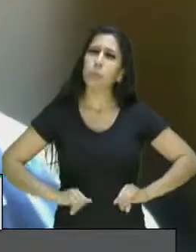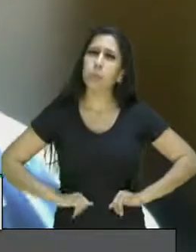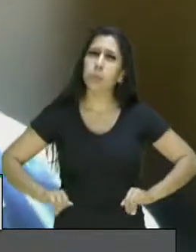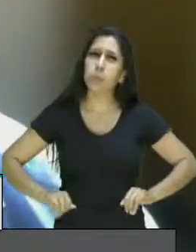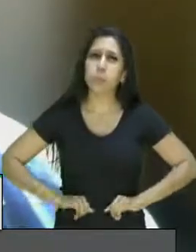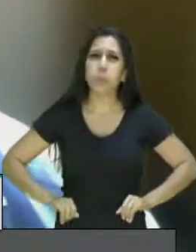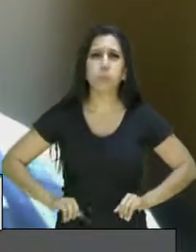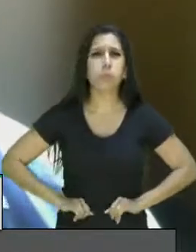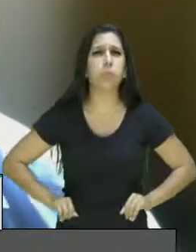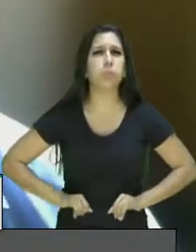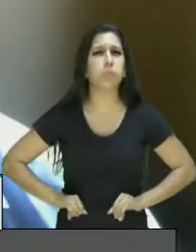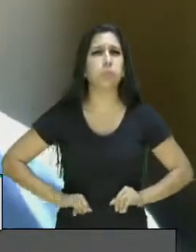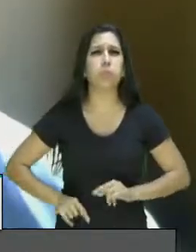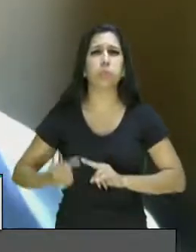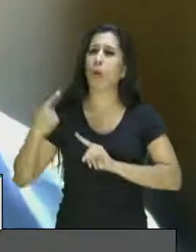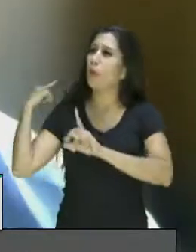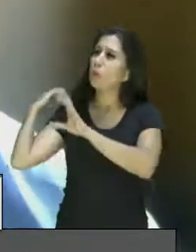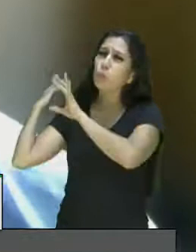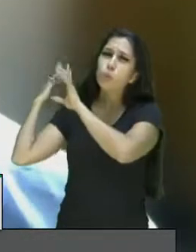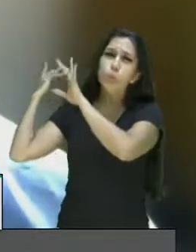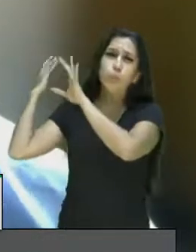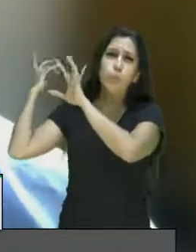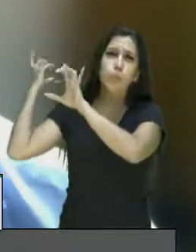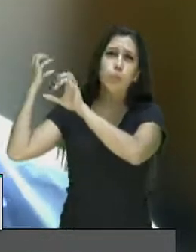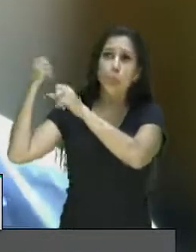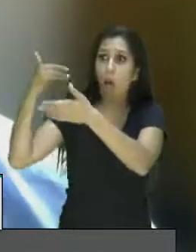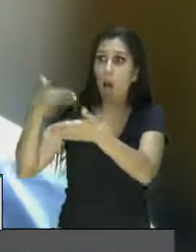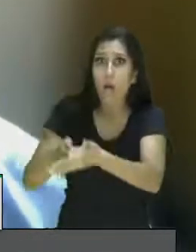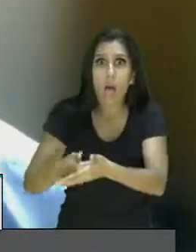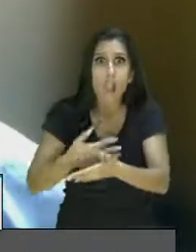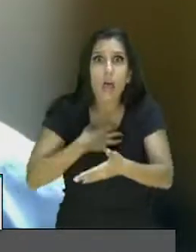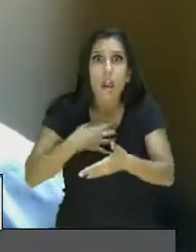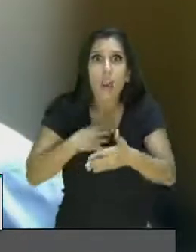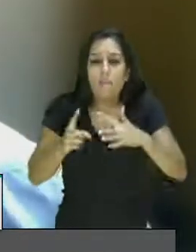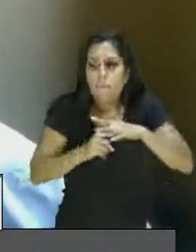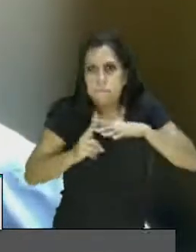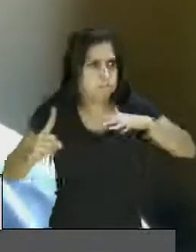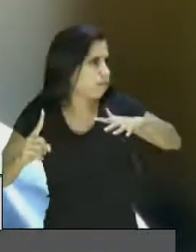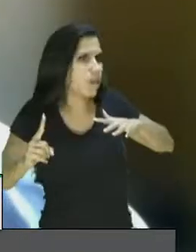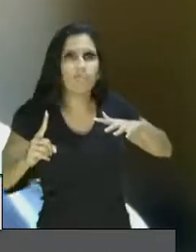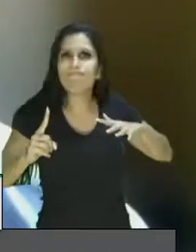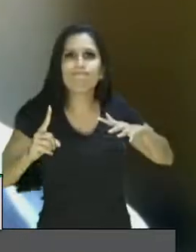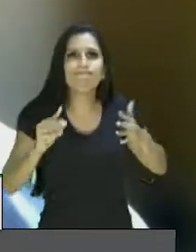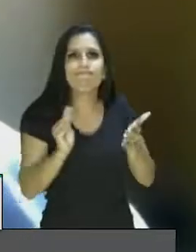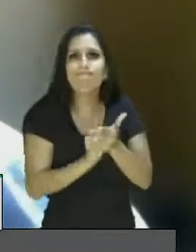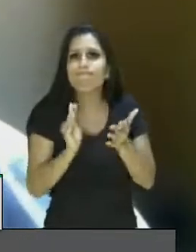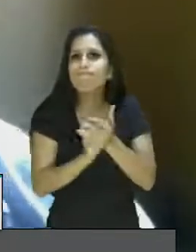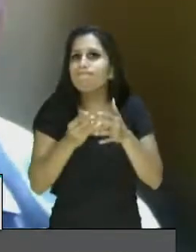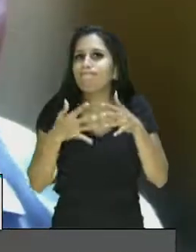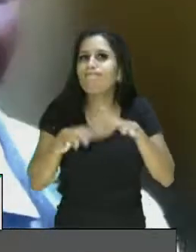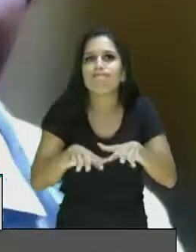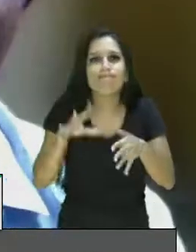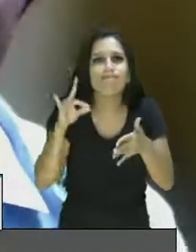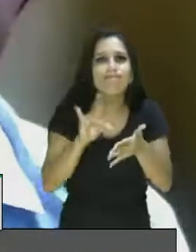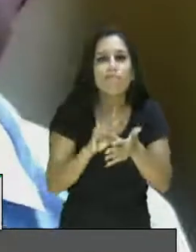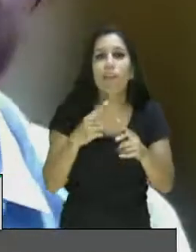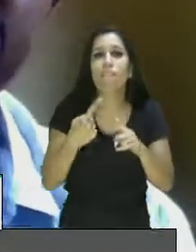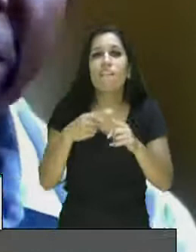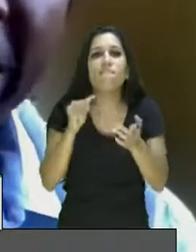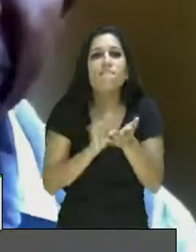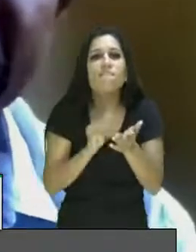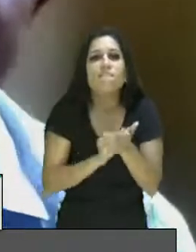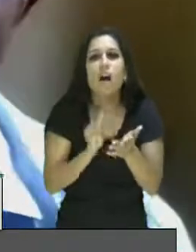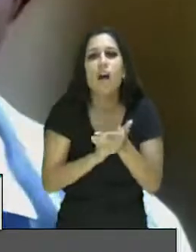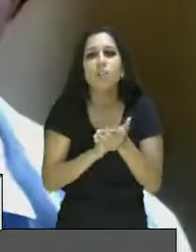social, e justamente devido à ausência de políticas públicas. E essa falta de